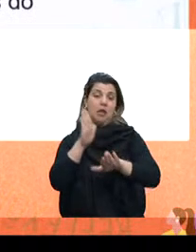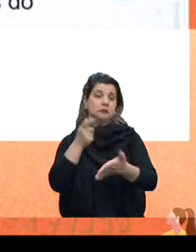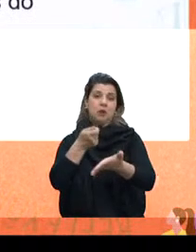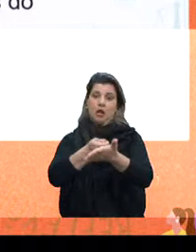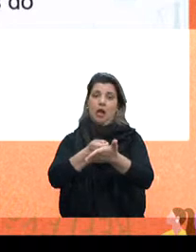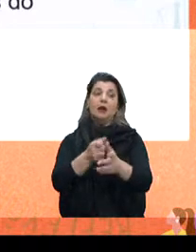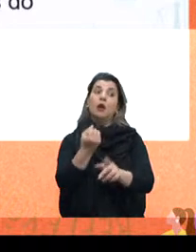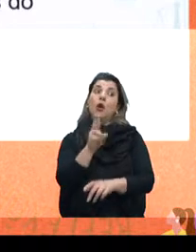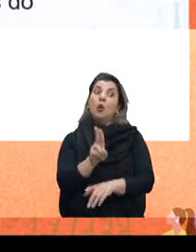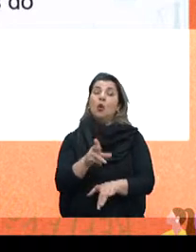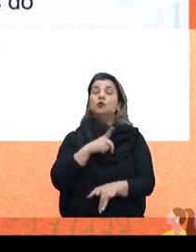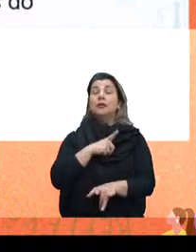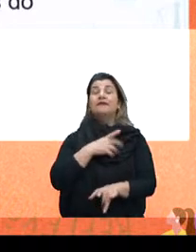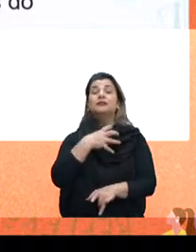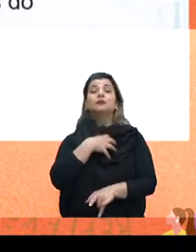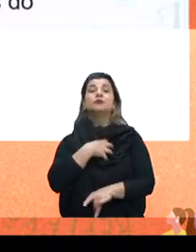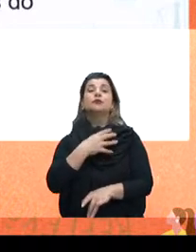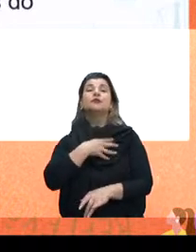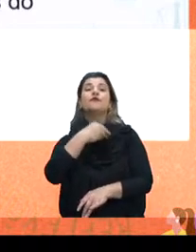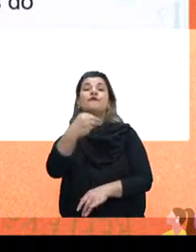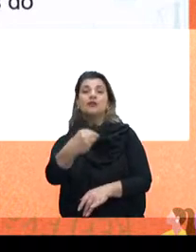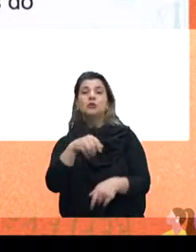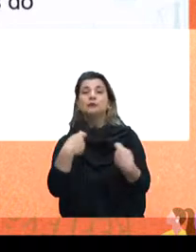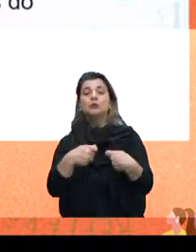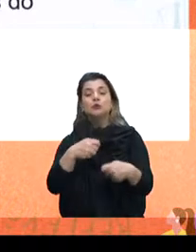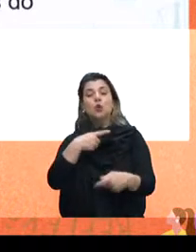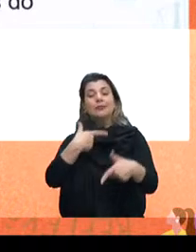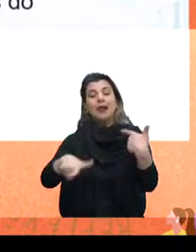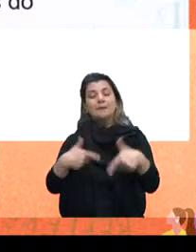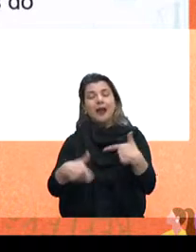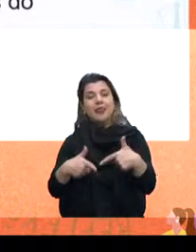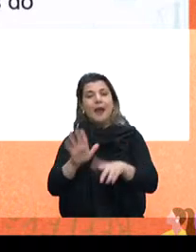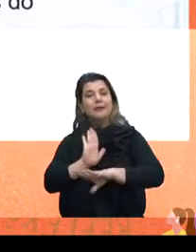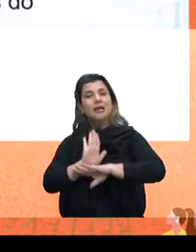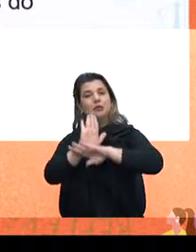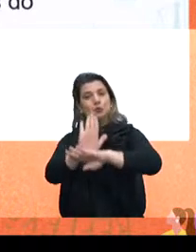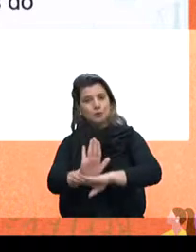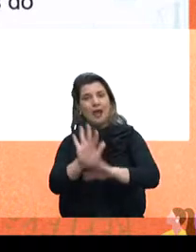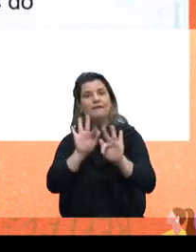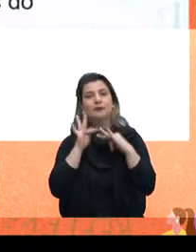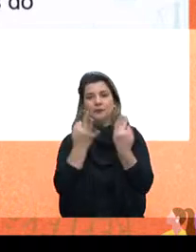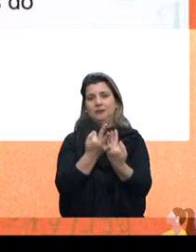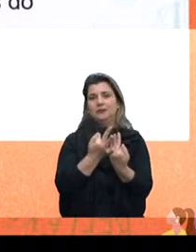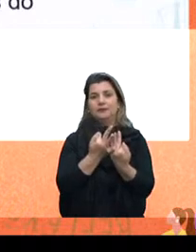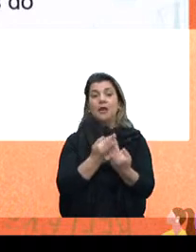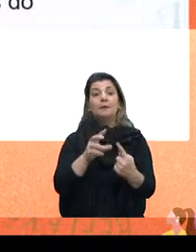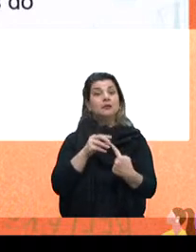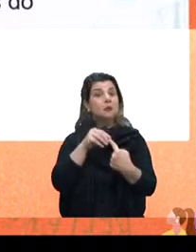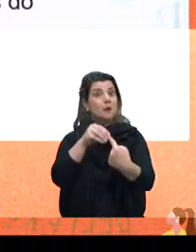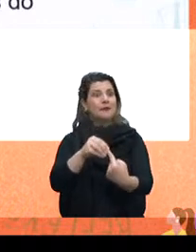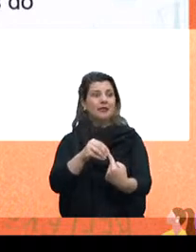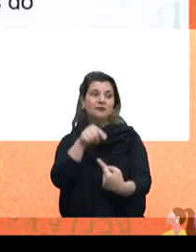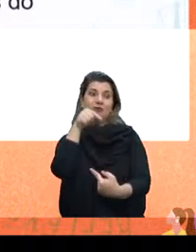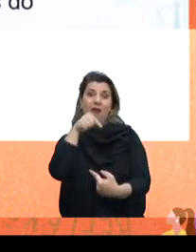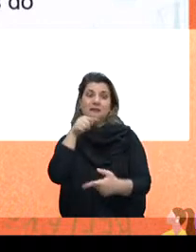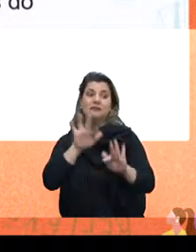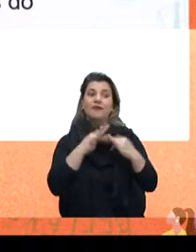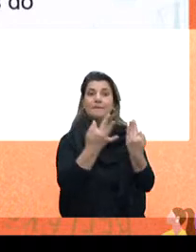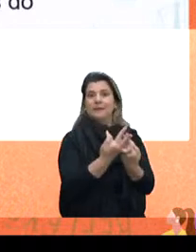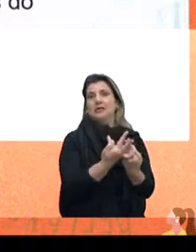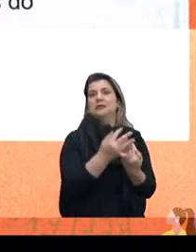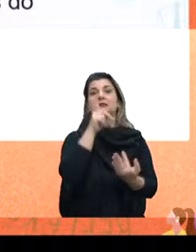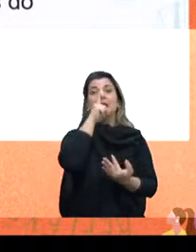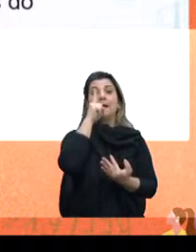também tivemos situações em que o filho teve que ir trabalhar para ajudar a família. Principalmente naquelas famílias em que